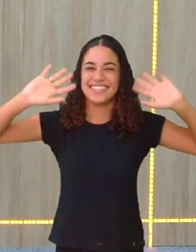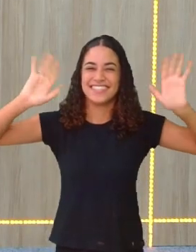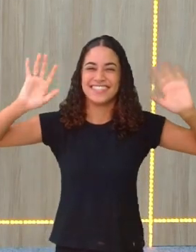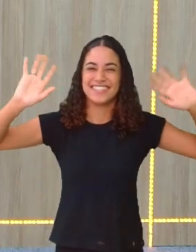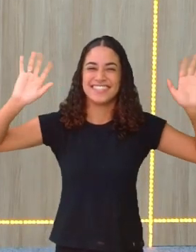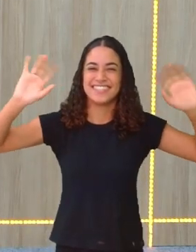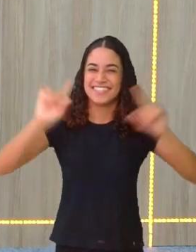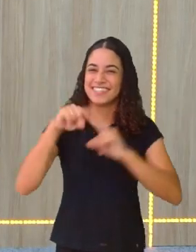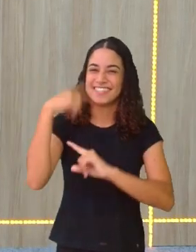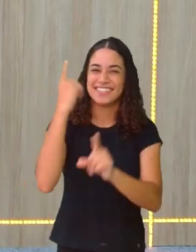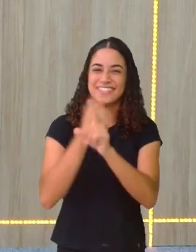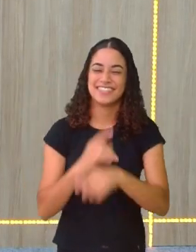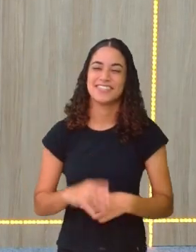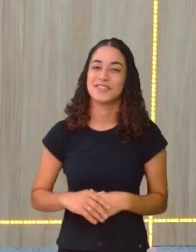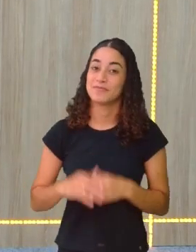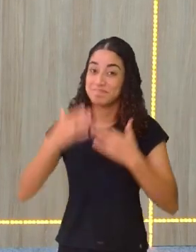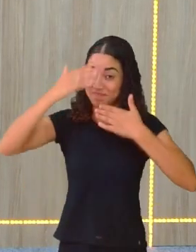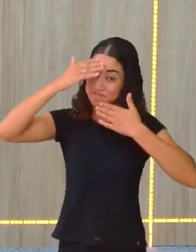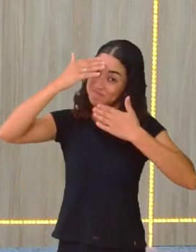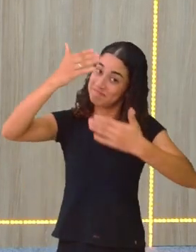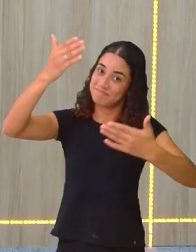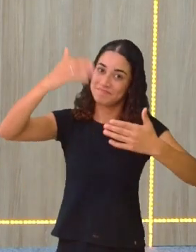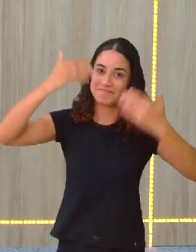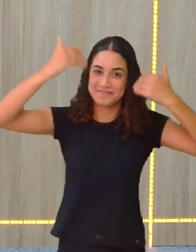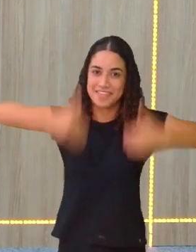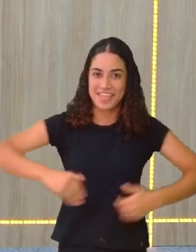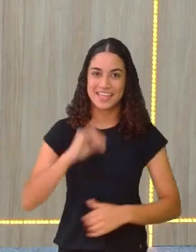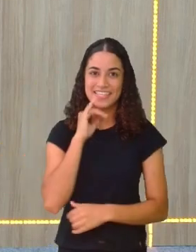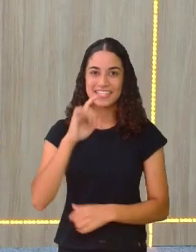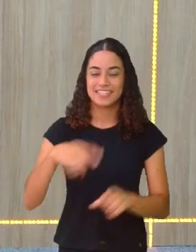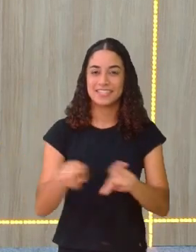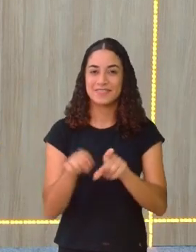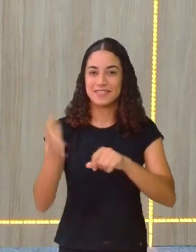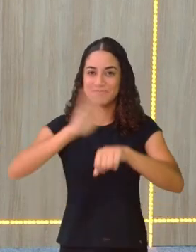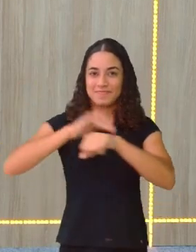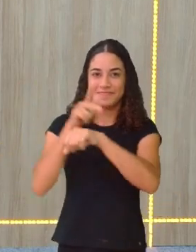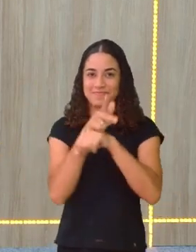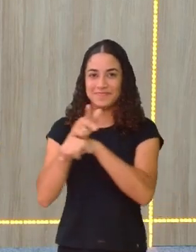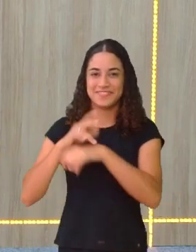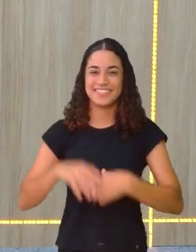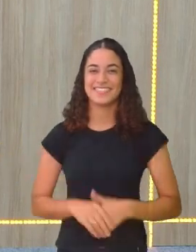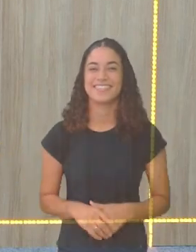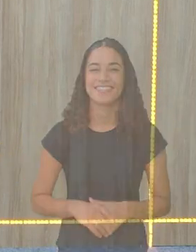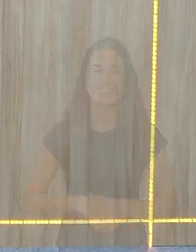Tchau. Até lá. Obrigada, Ingrid e os meninos da técnica. Ingrid e